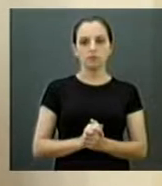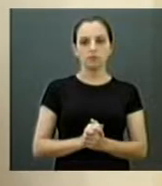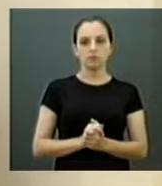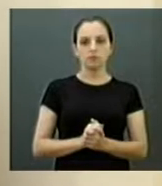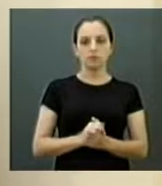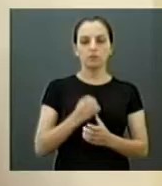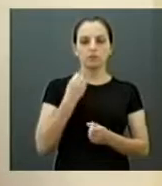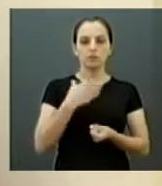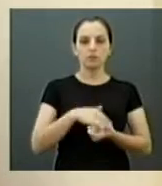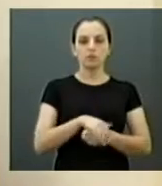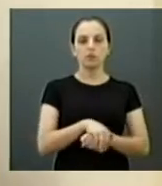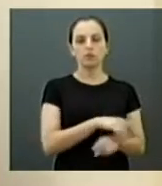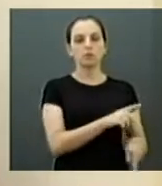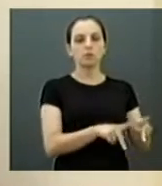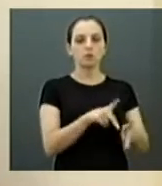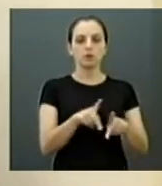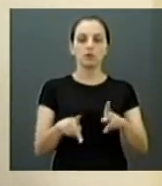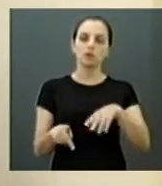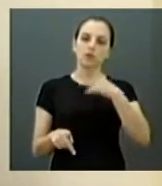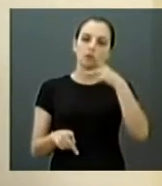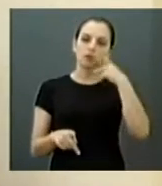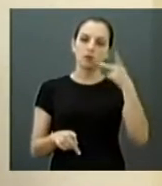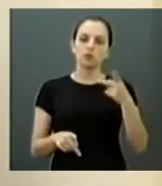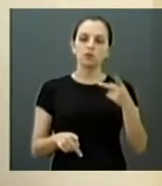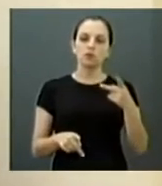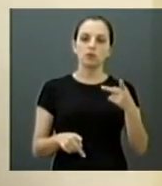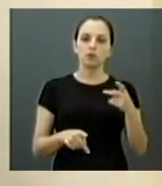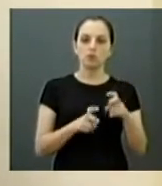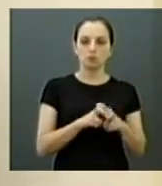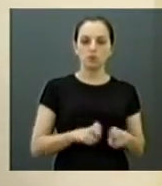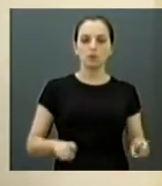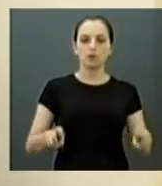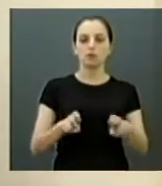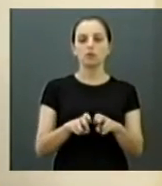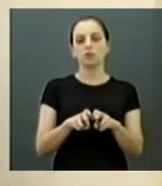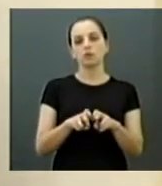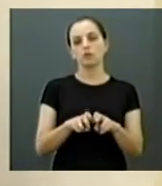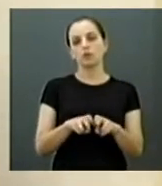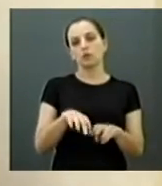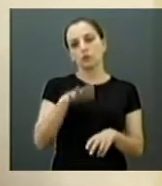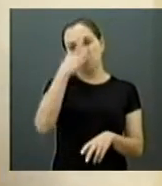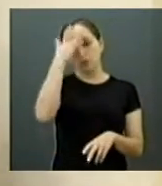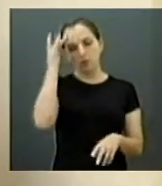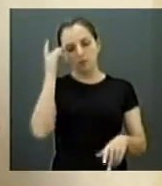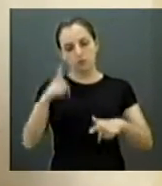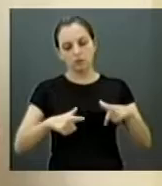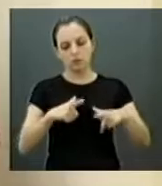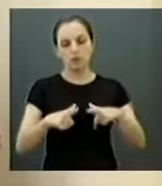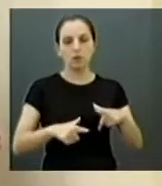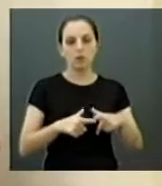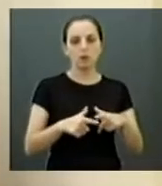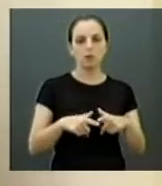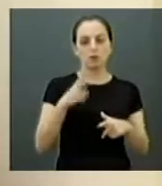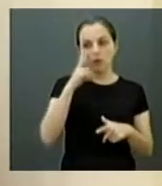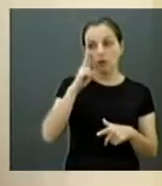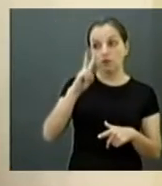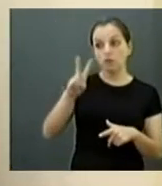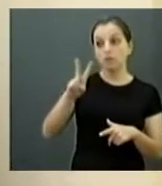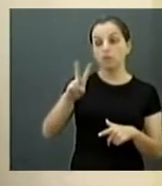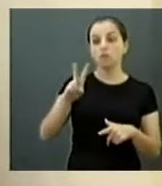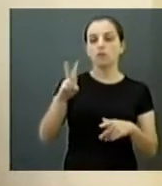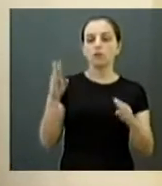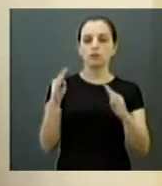Boa noite, senhor presidente, vereadores, presentes aqui no plenário, funcionários, população que ouve e assiste em casa.